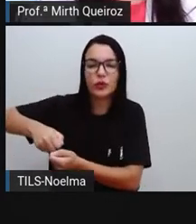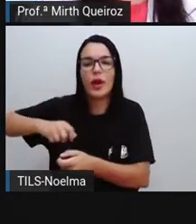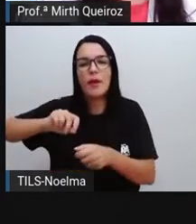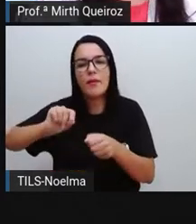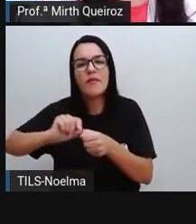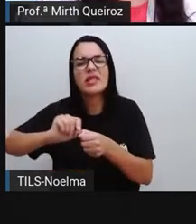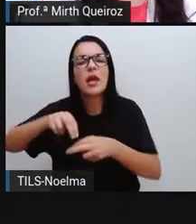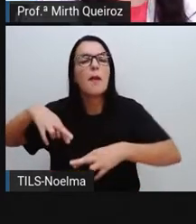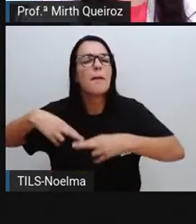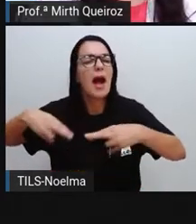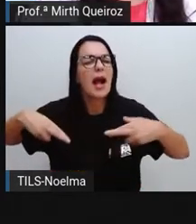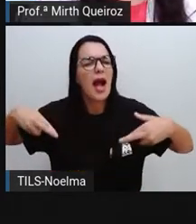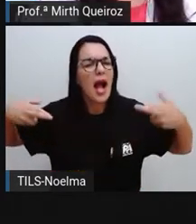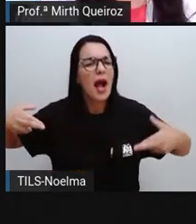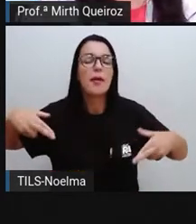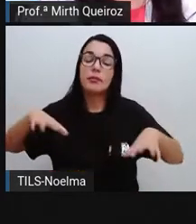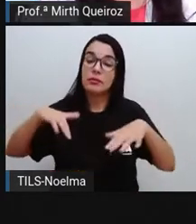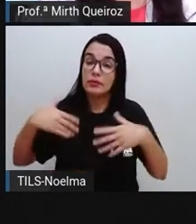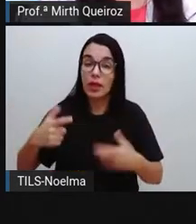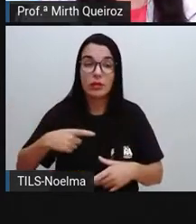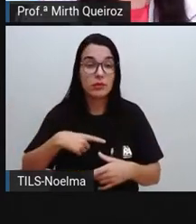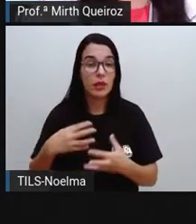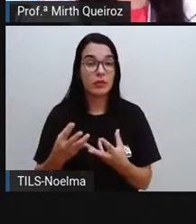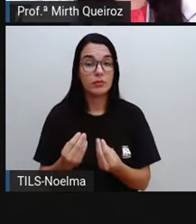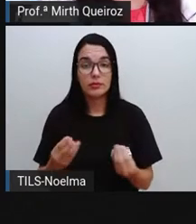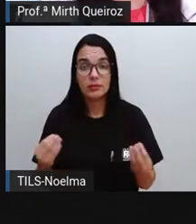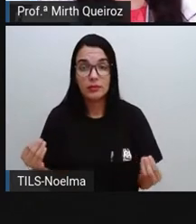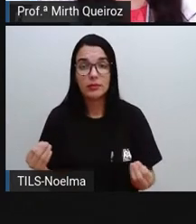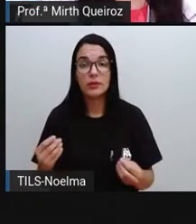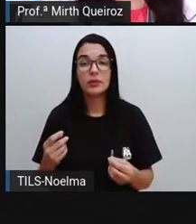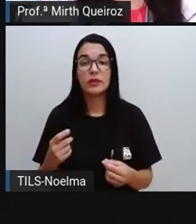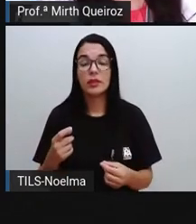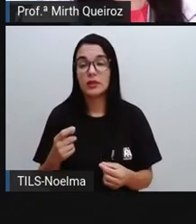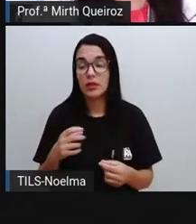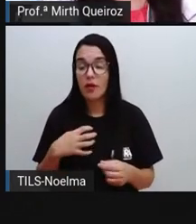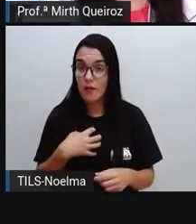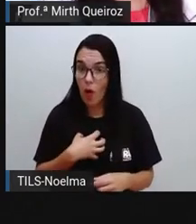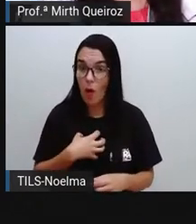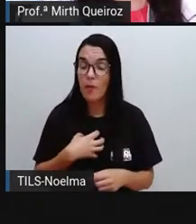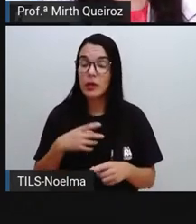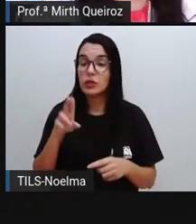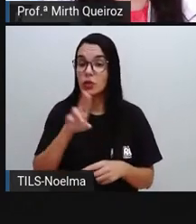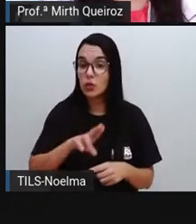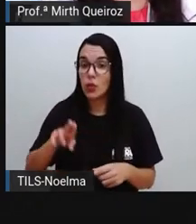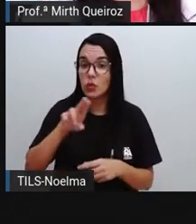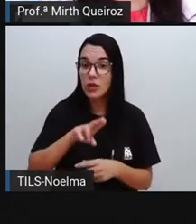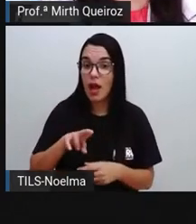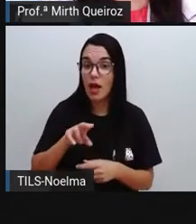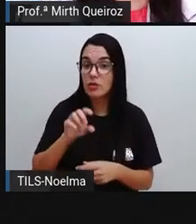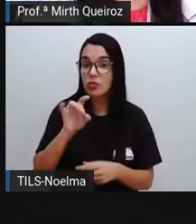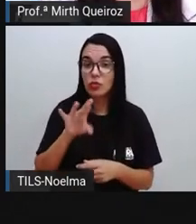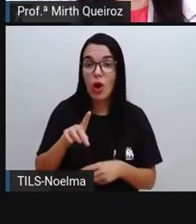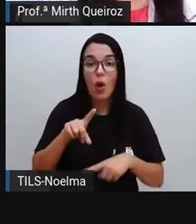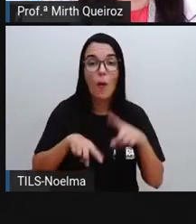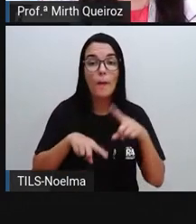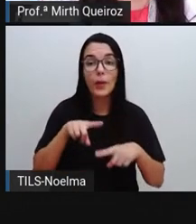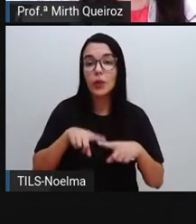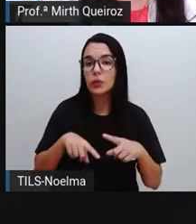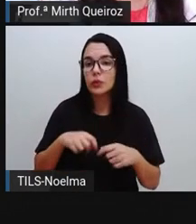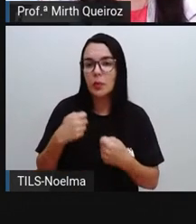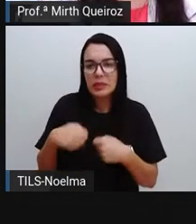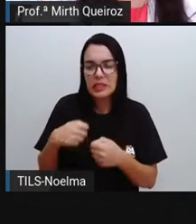casos, a gente consegue utilizar apenas a matéria-prima em si, né? Sem que precise ser